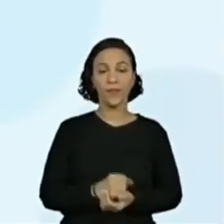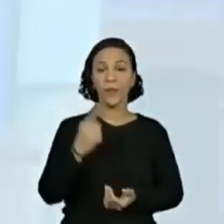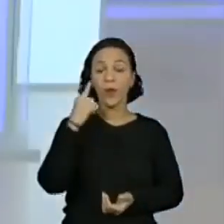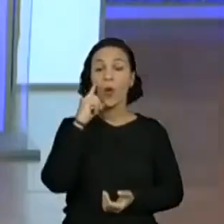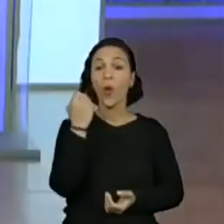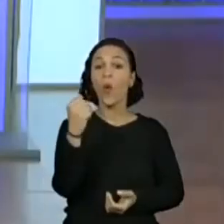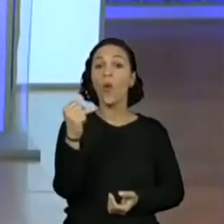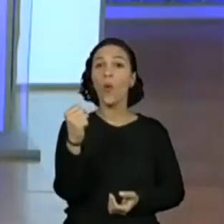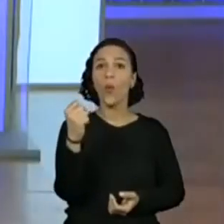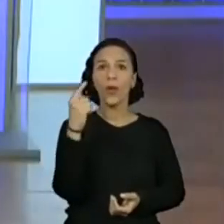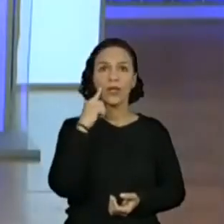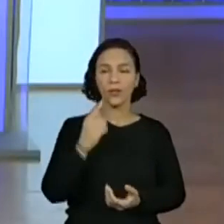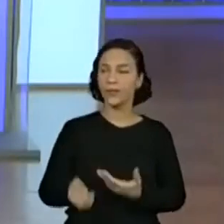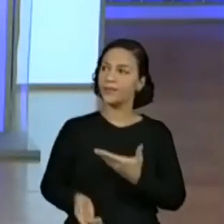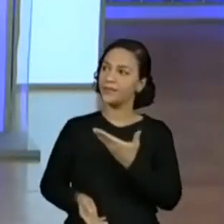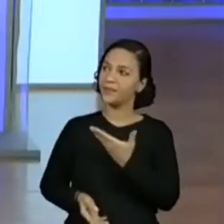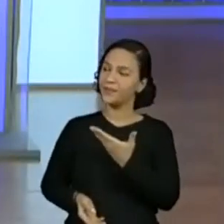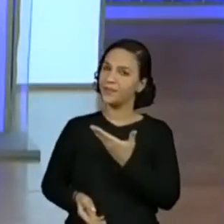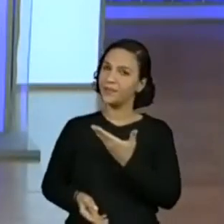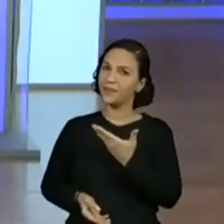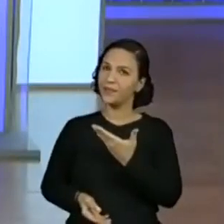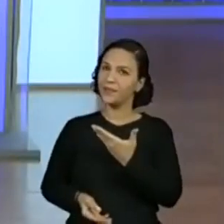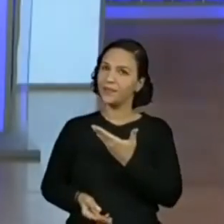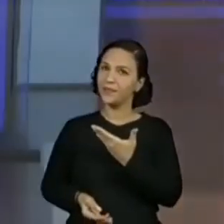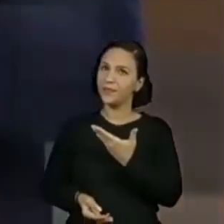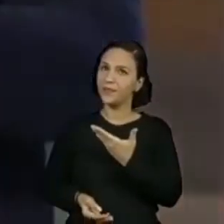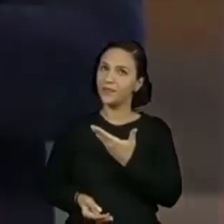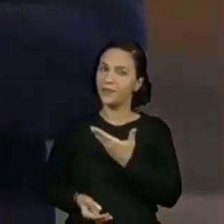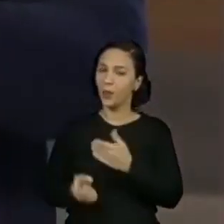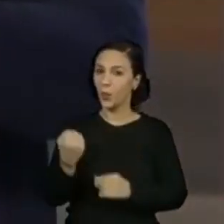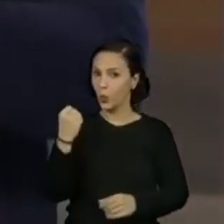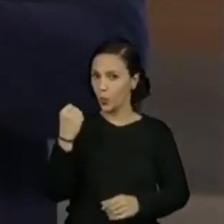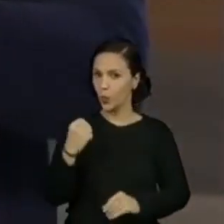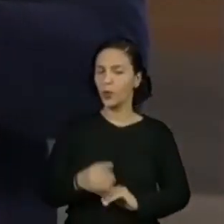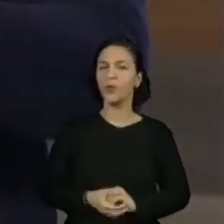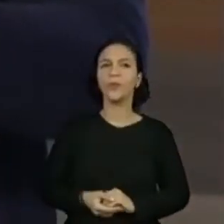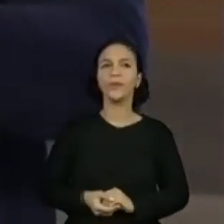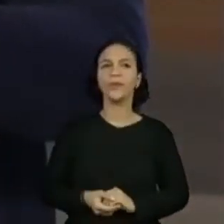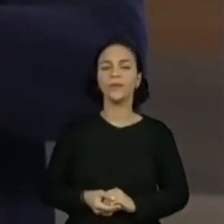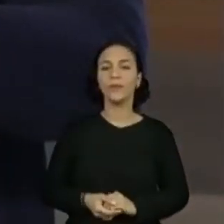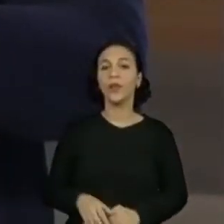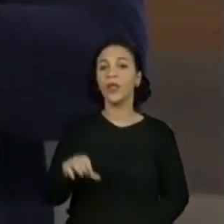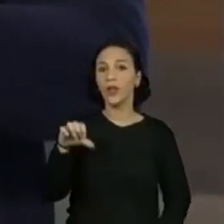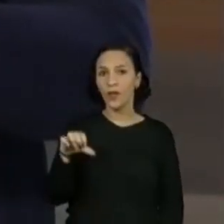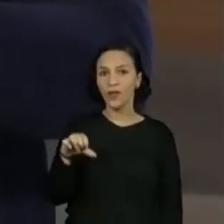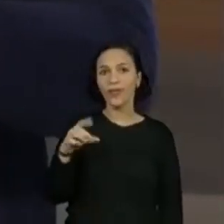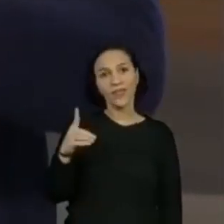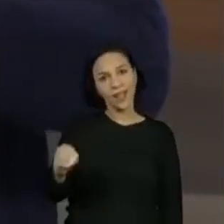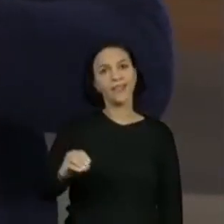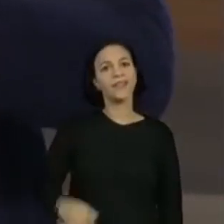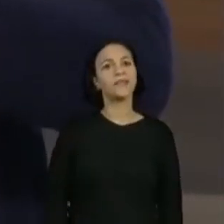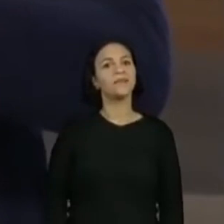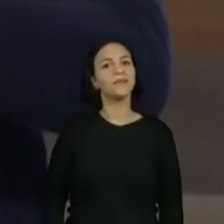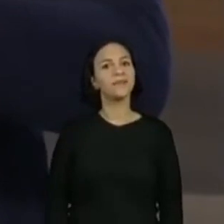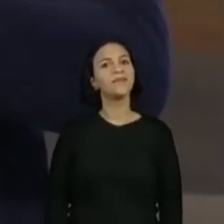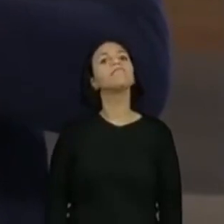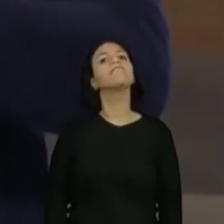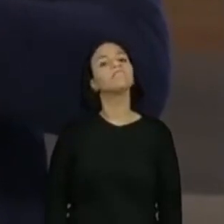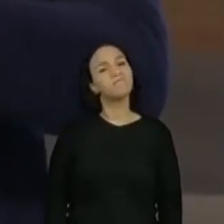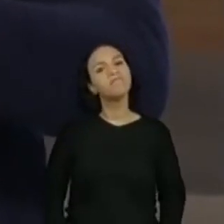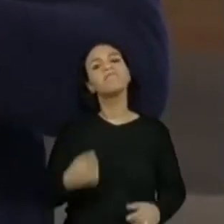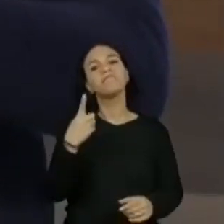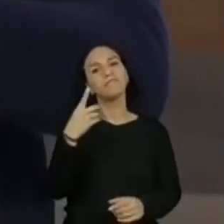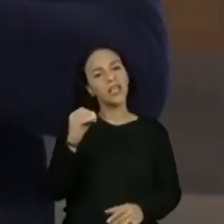aqui, ó. Oito dedos. Olha só. Oito mais um, mais dois. Dez